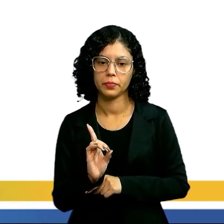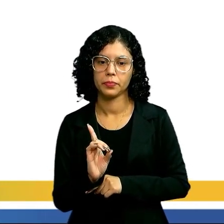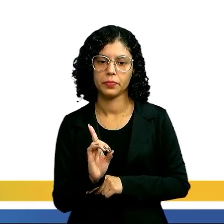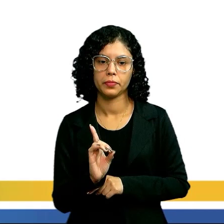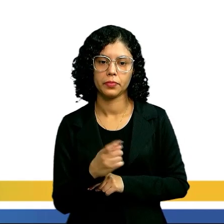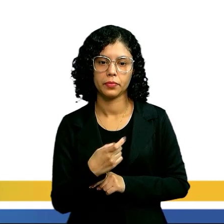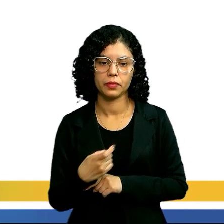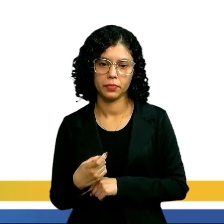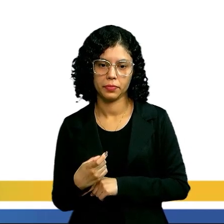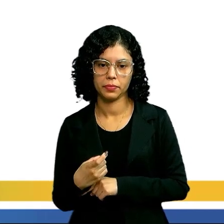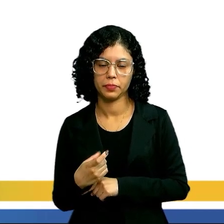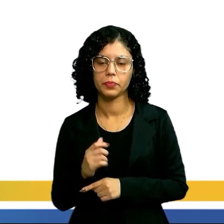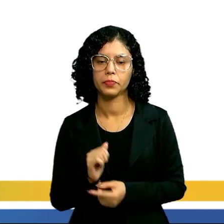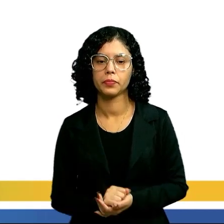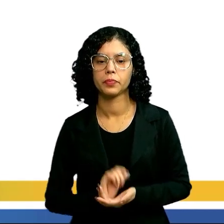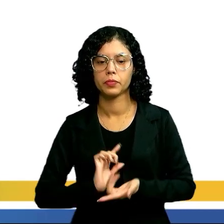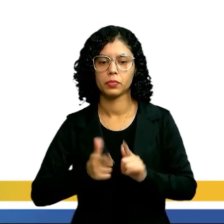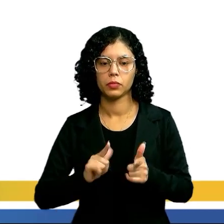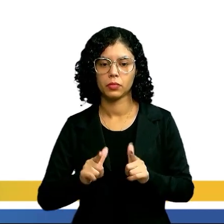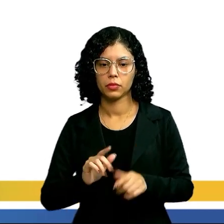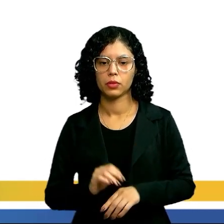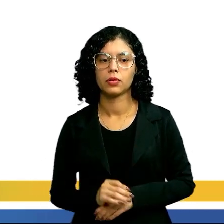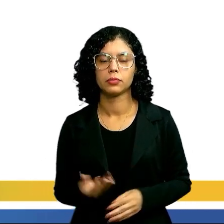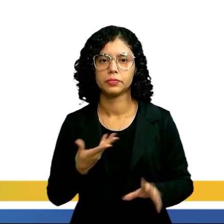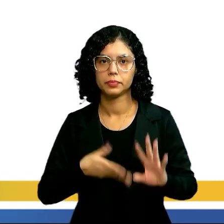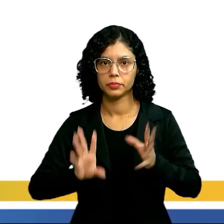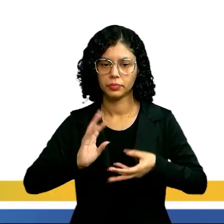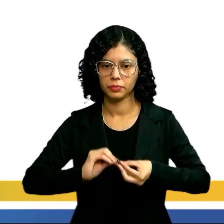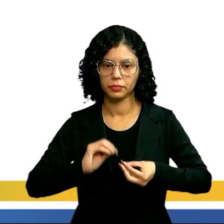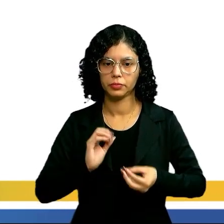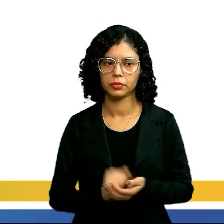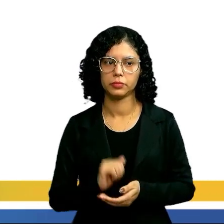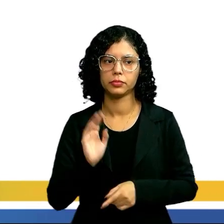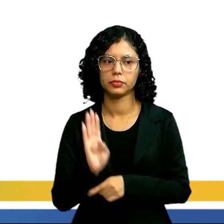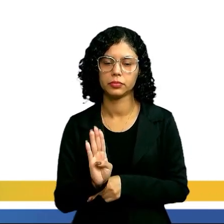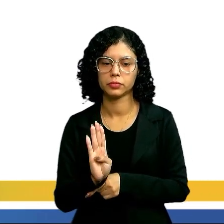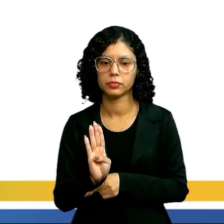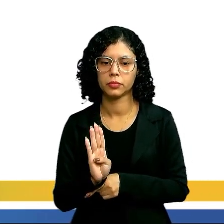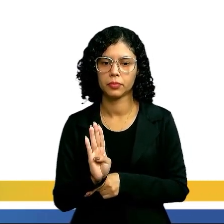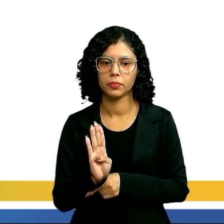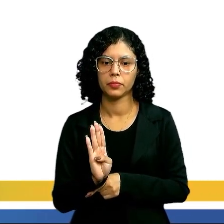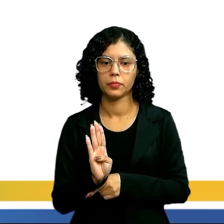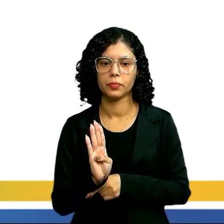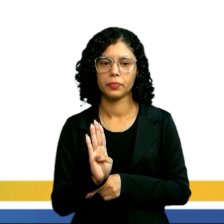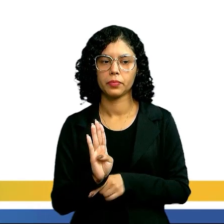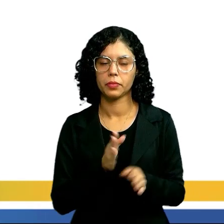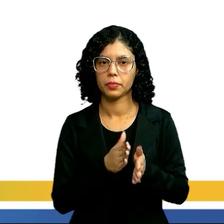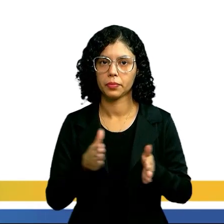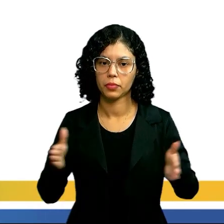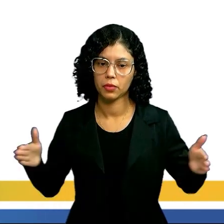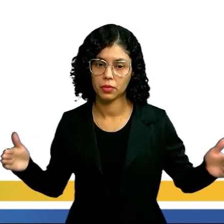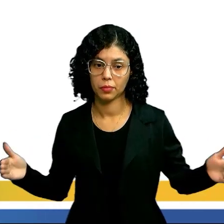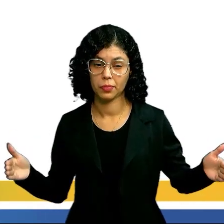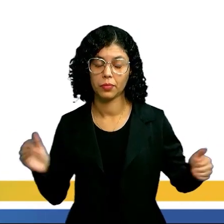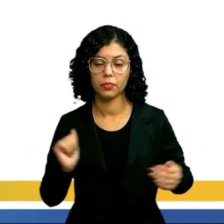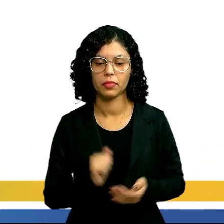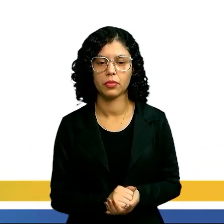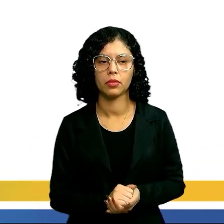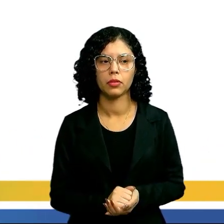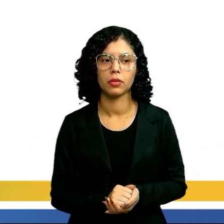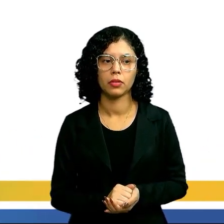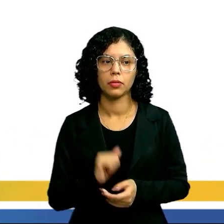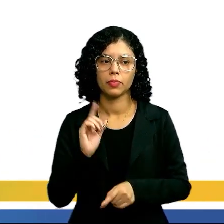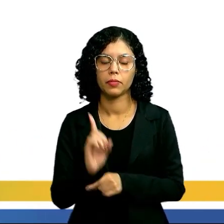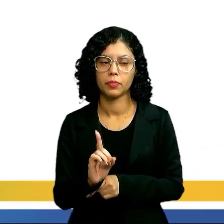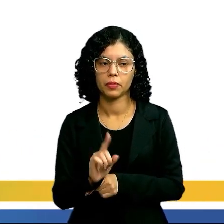e a letra X. Resumindo. A letra B. Nós estamos falando aí da largura, certo? A